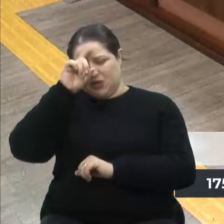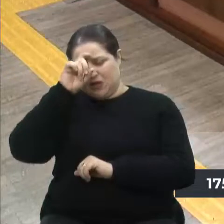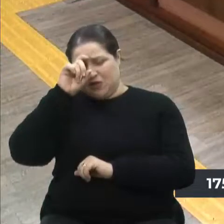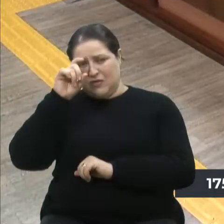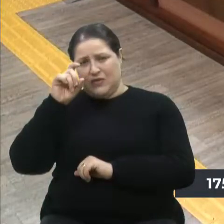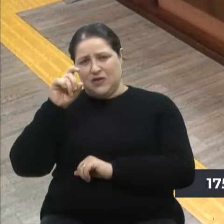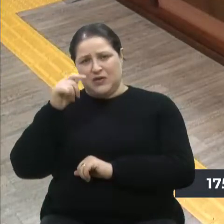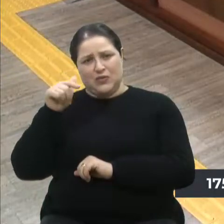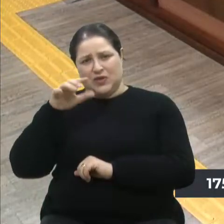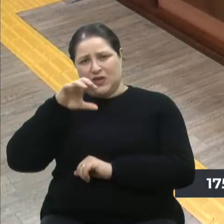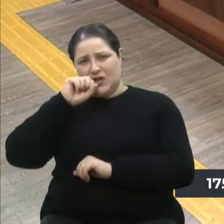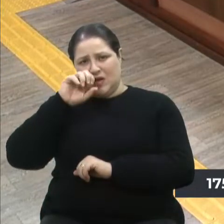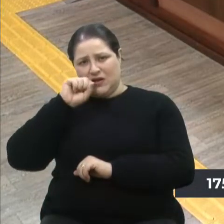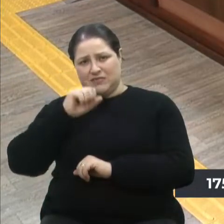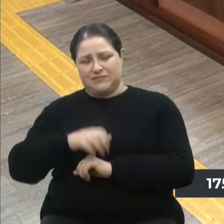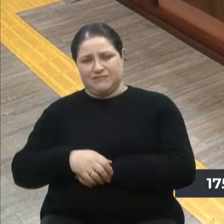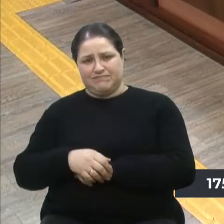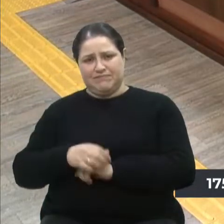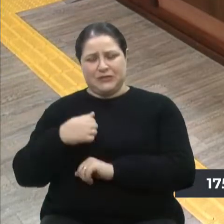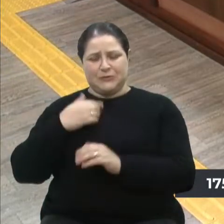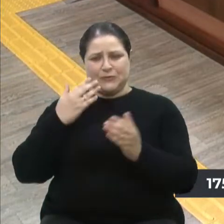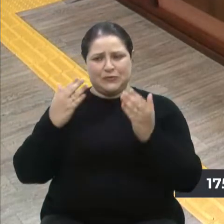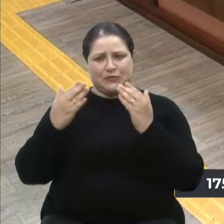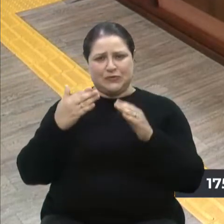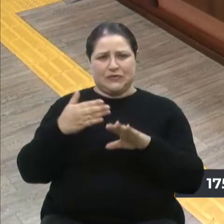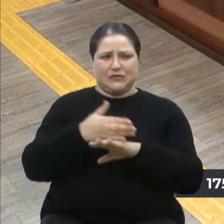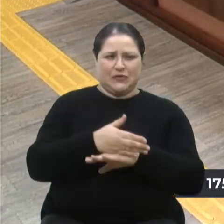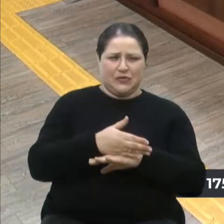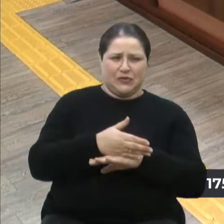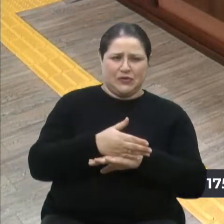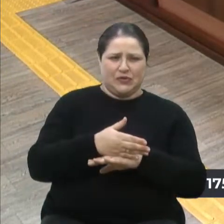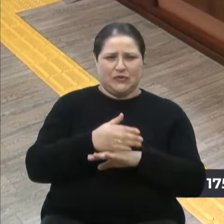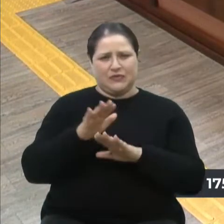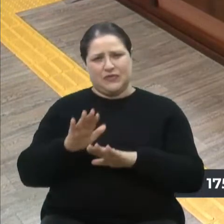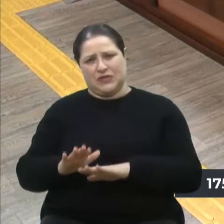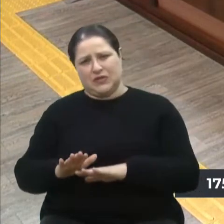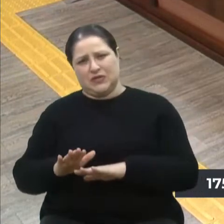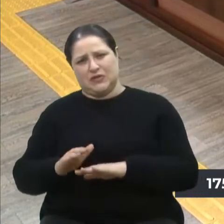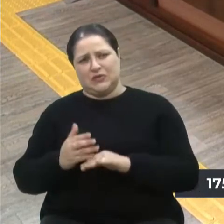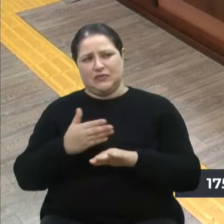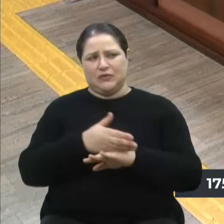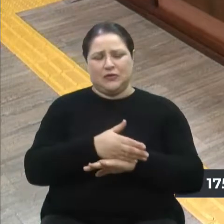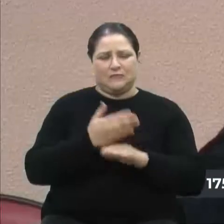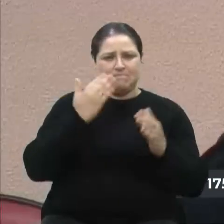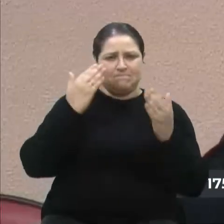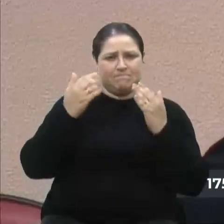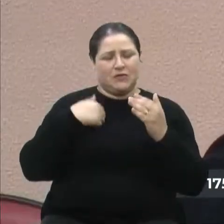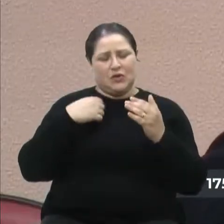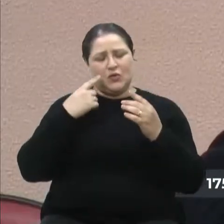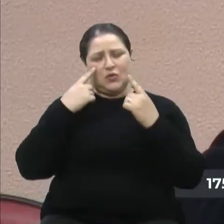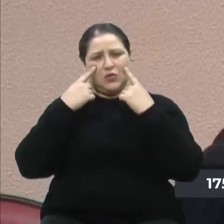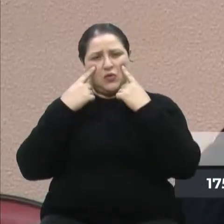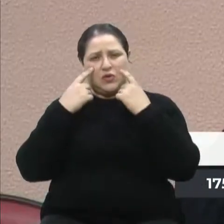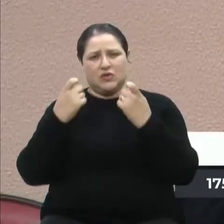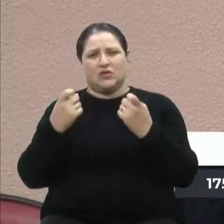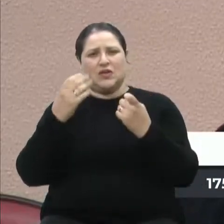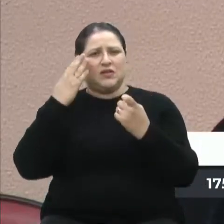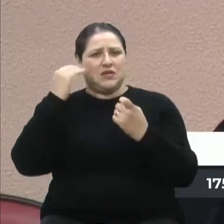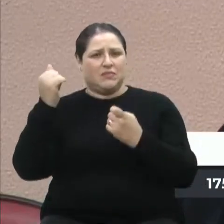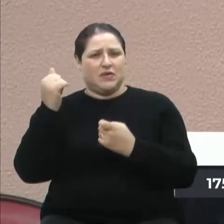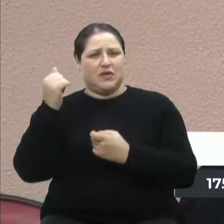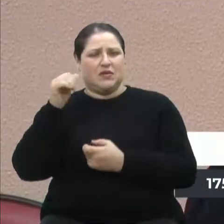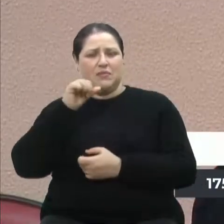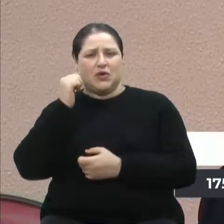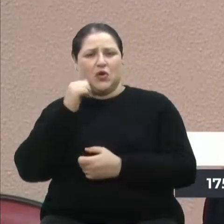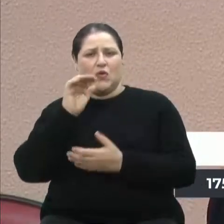meio na dúvida, vou, não vou, vou, não vou. Mas eu também tenho muita curiosidade de saber, vereador Marcon, nada